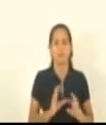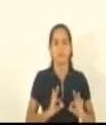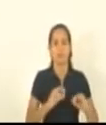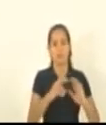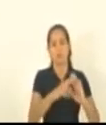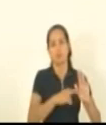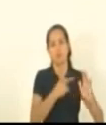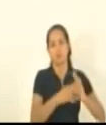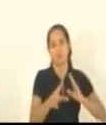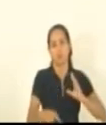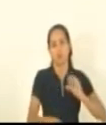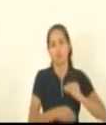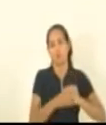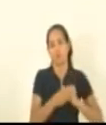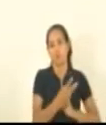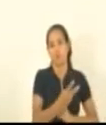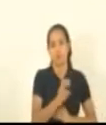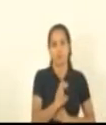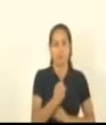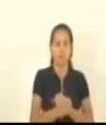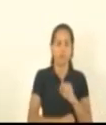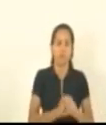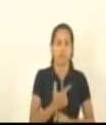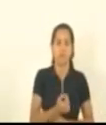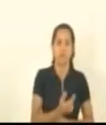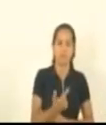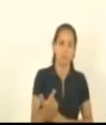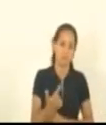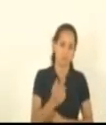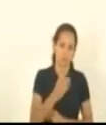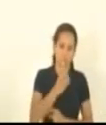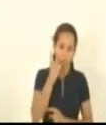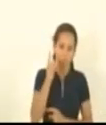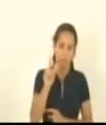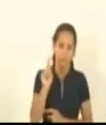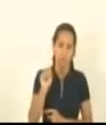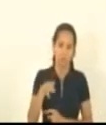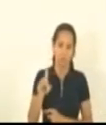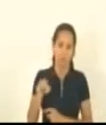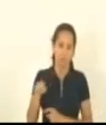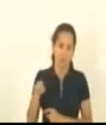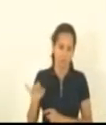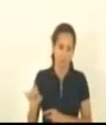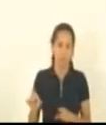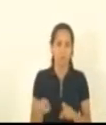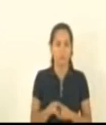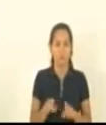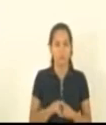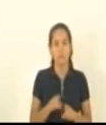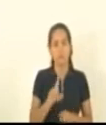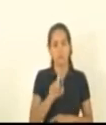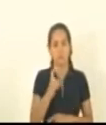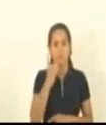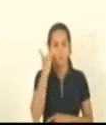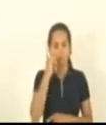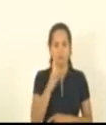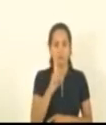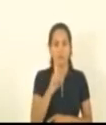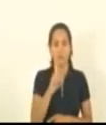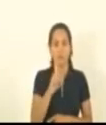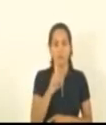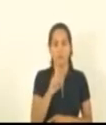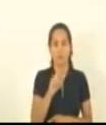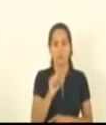de lei complementar 35-2022 de autoria do deputado Gandini e também do ex-deputado Sérgio Magés. Convoca a Comissão de Constituição e